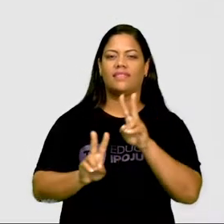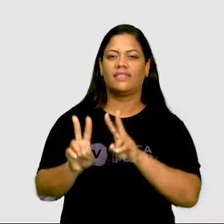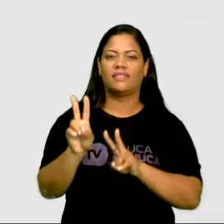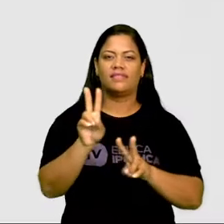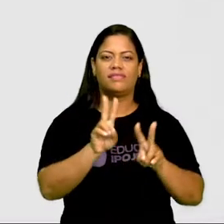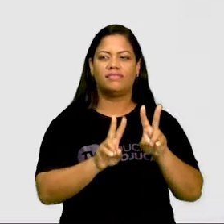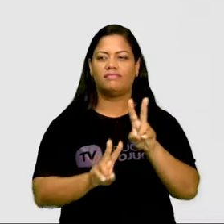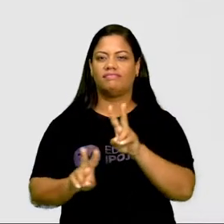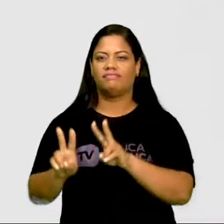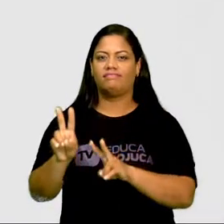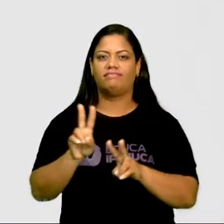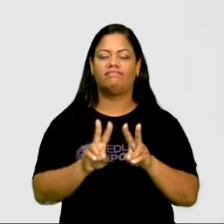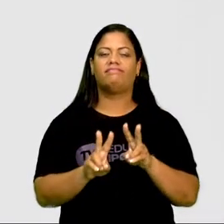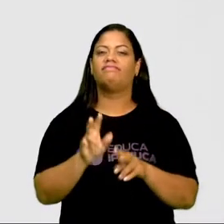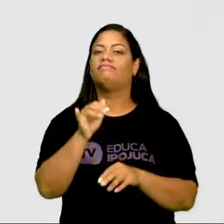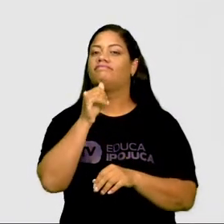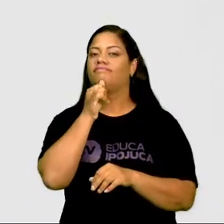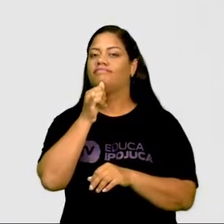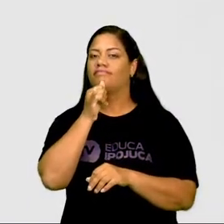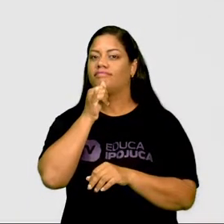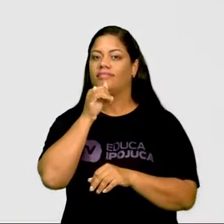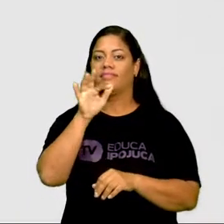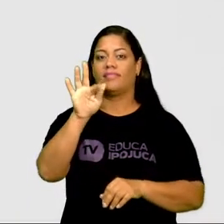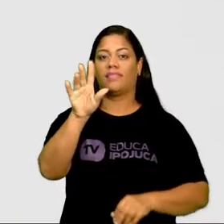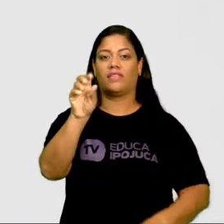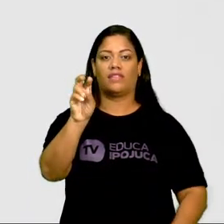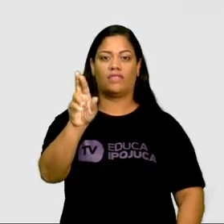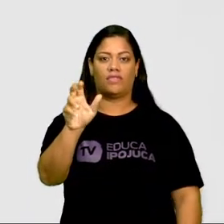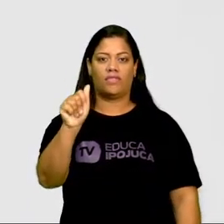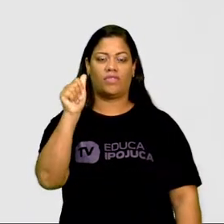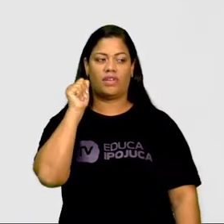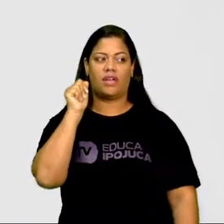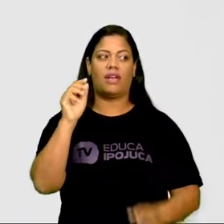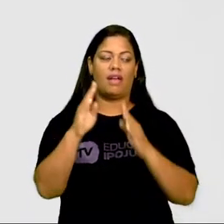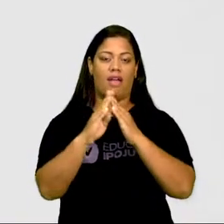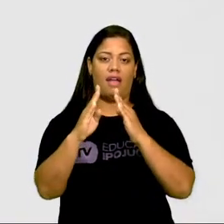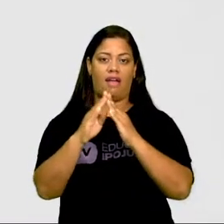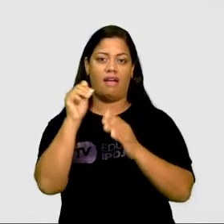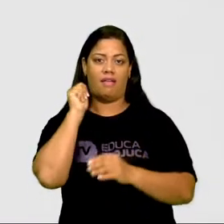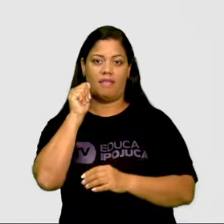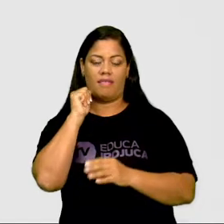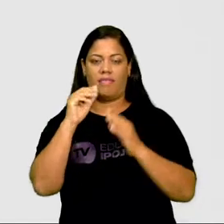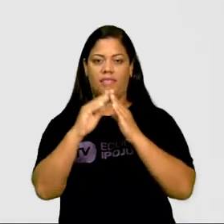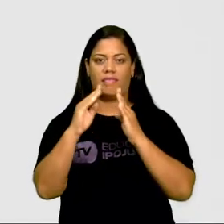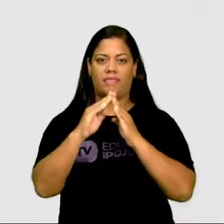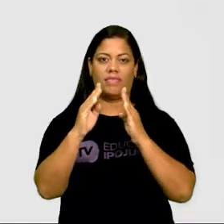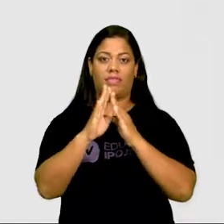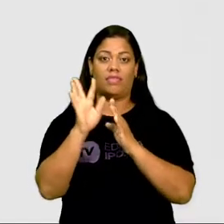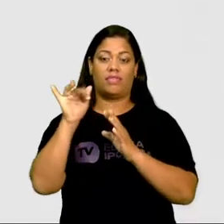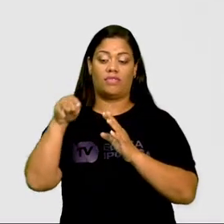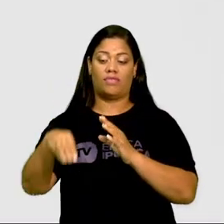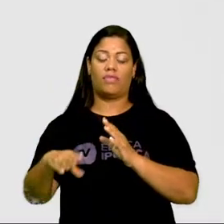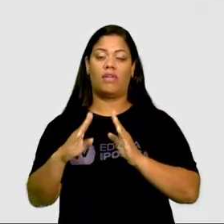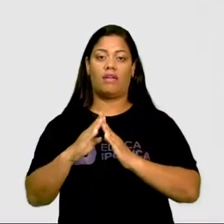outro exemplo aí. A casa de Flora está aqui, no finalzinho do lado